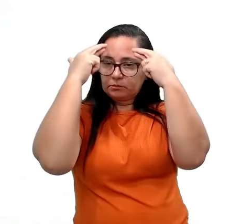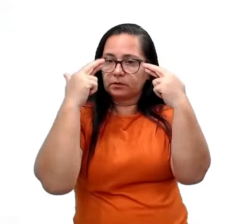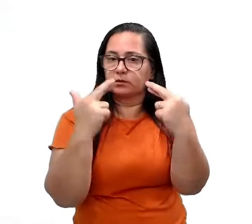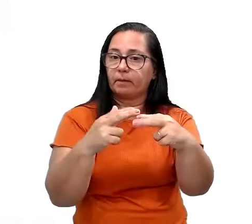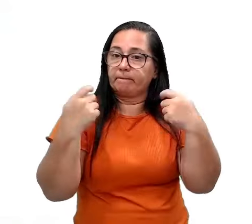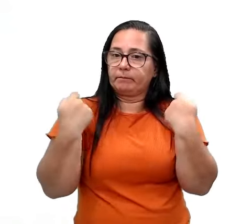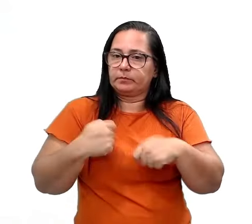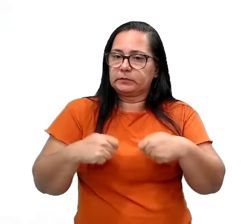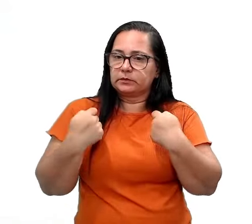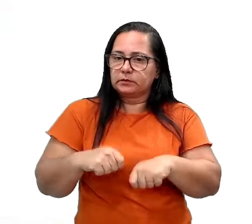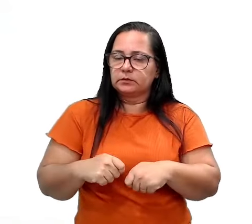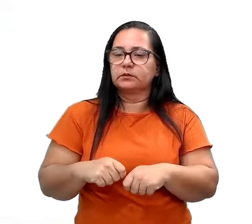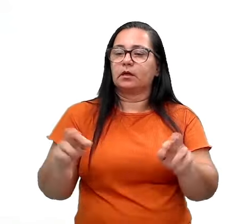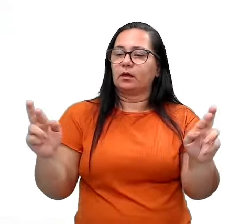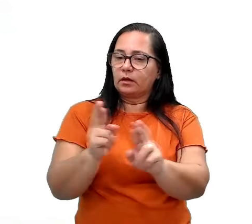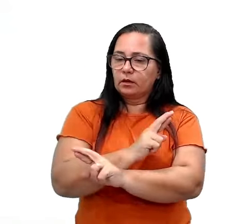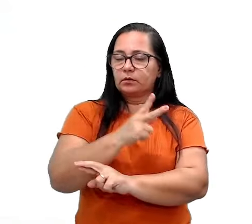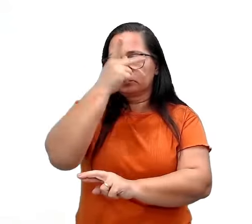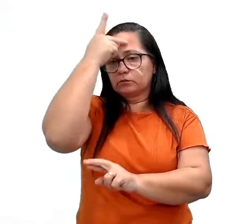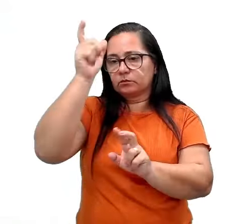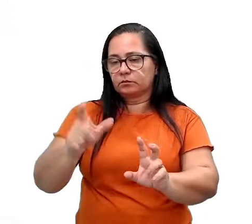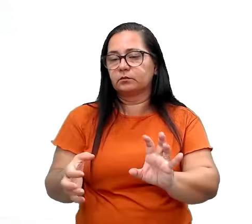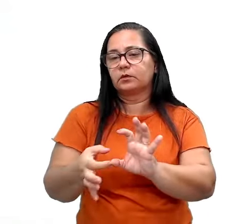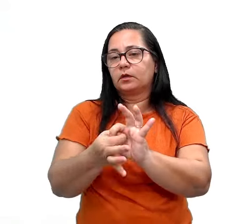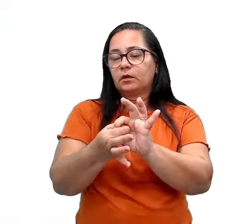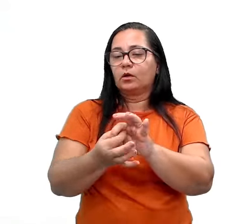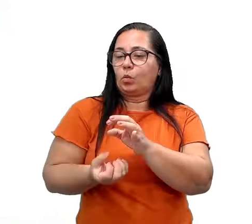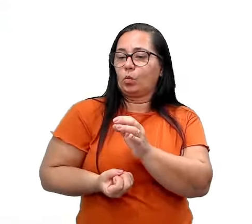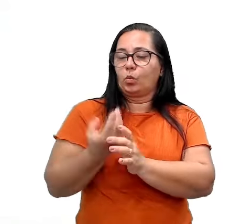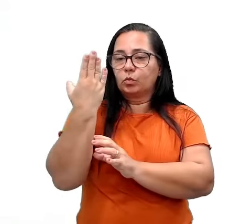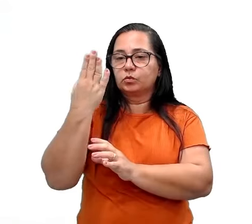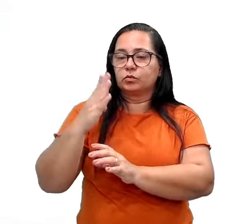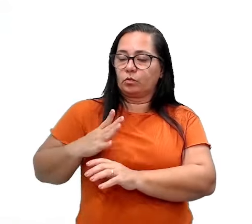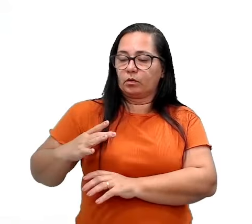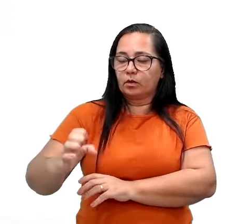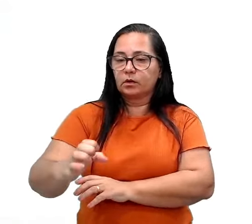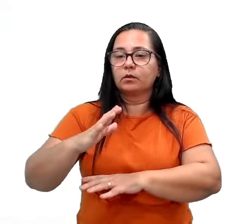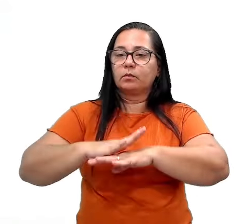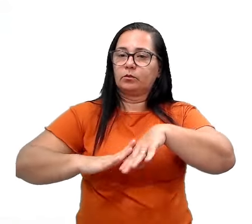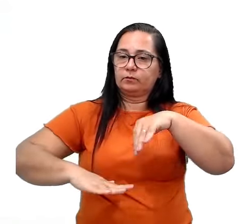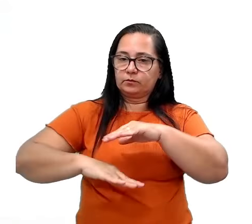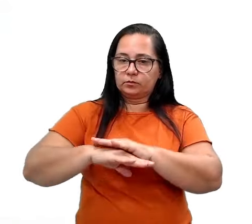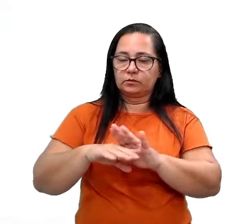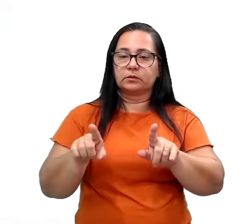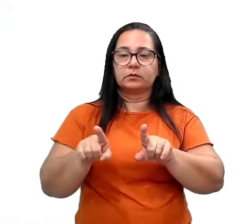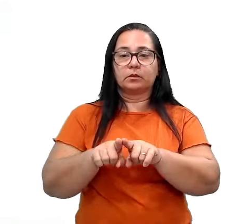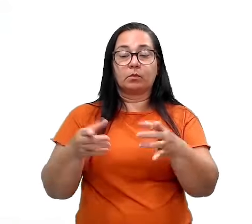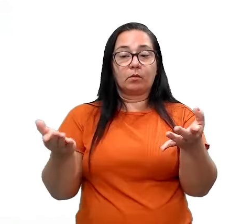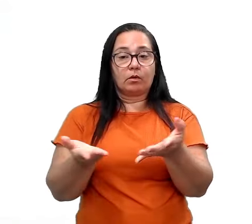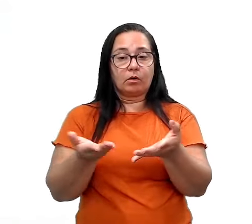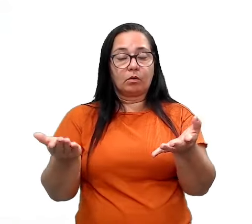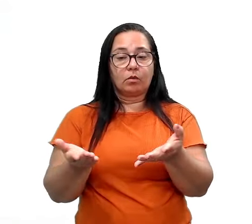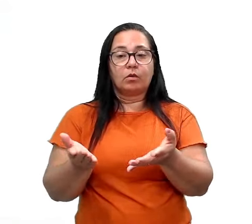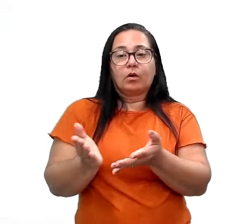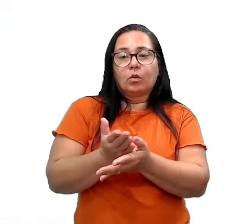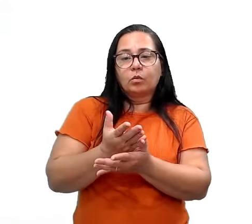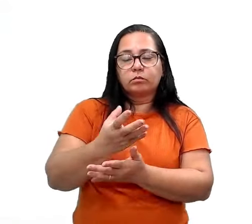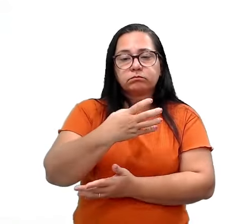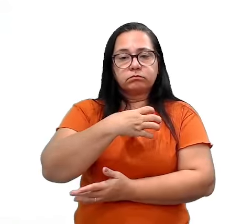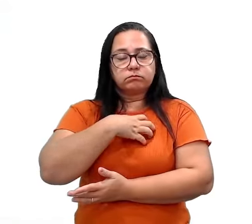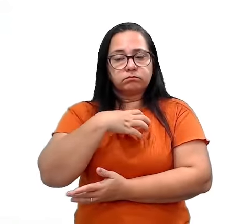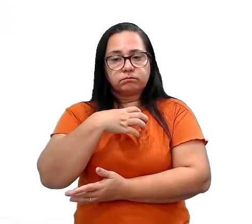dentro dessa relação interpessoal, construindo uma ética profissional. e vamos ver agora algumas maneiras